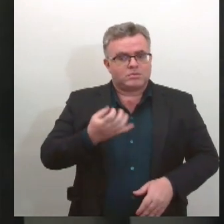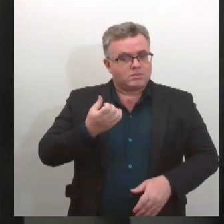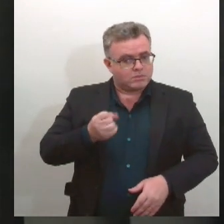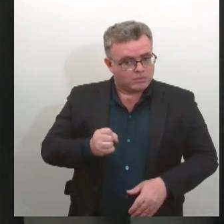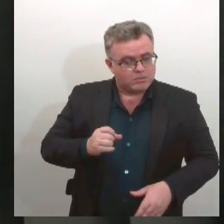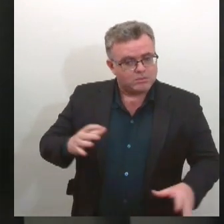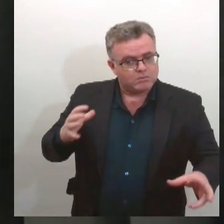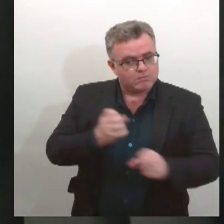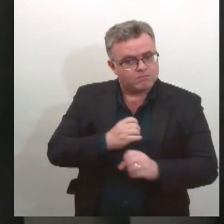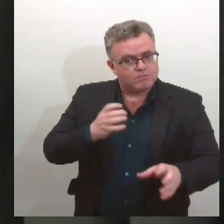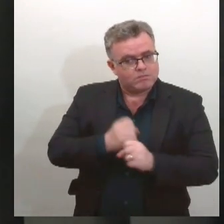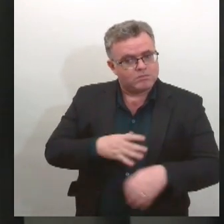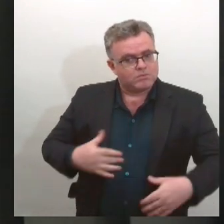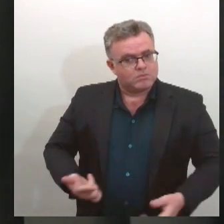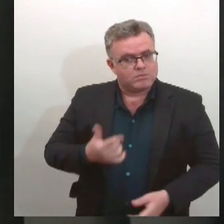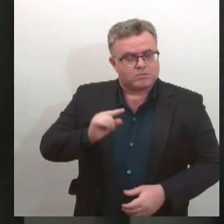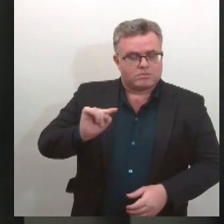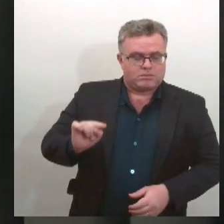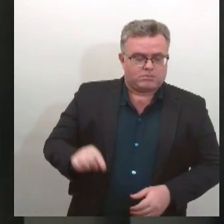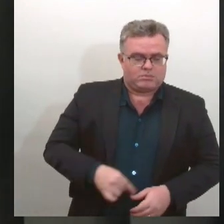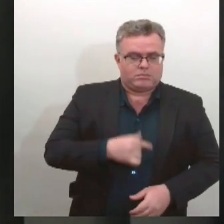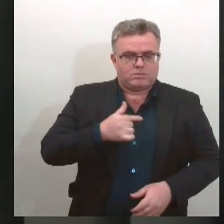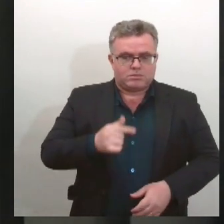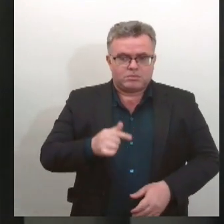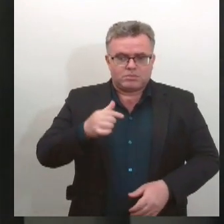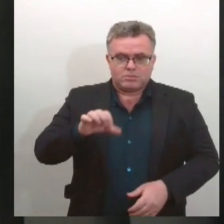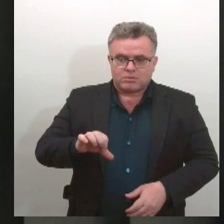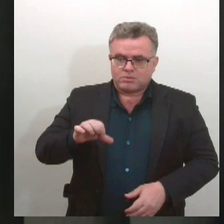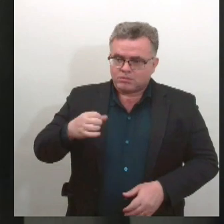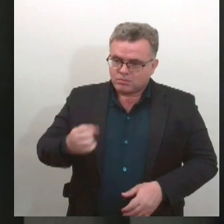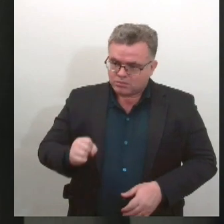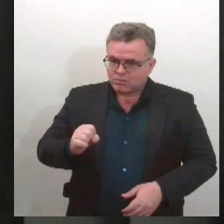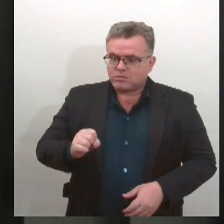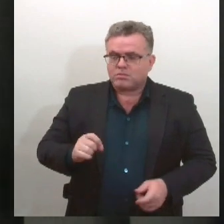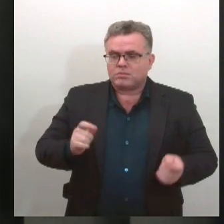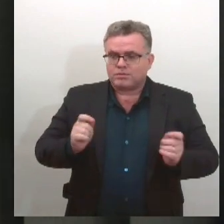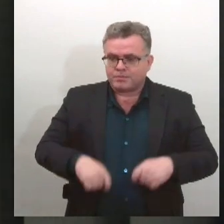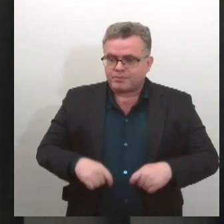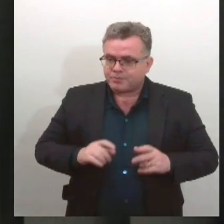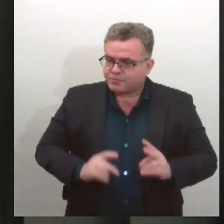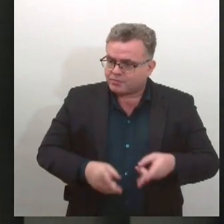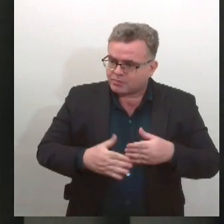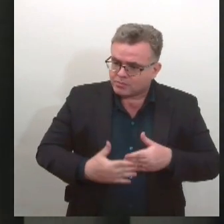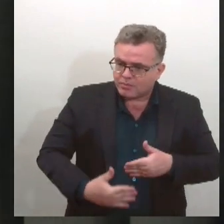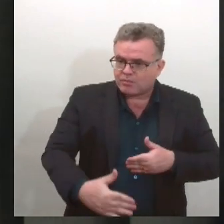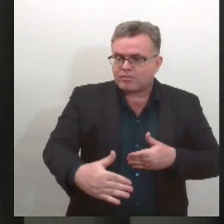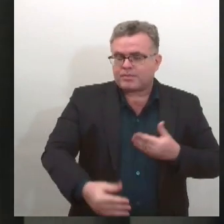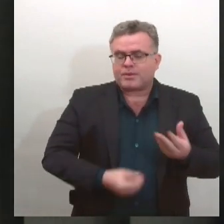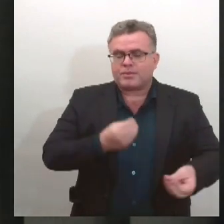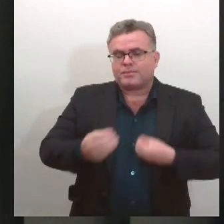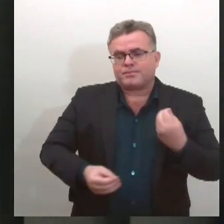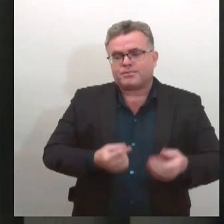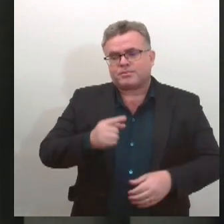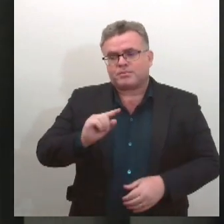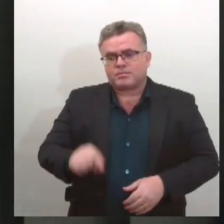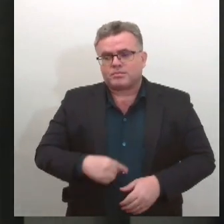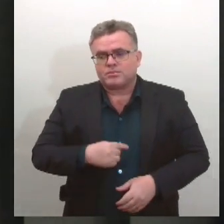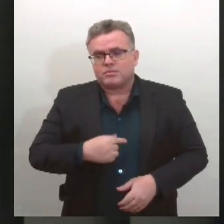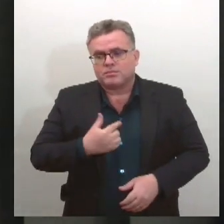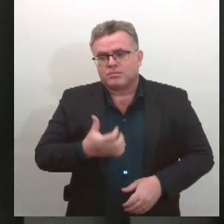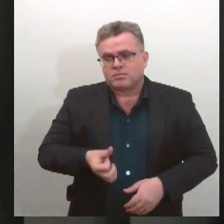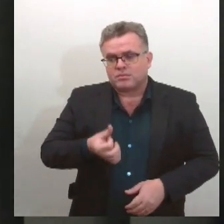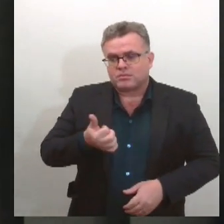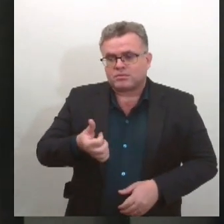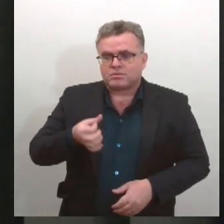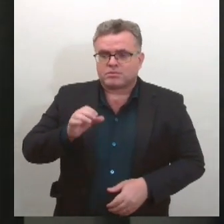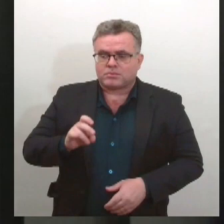.789 no Hospital Amparo de Maria, em Estância, e 2.675 no Hospital Nossa Senhora da Conceição,